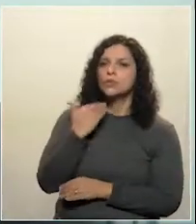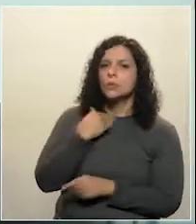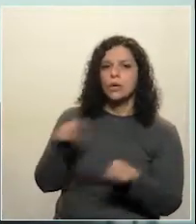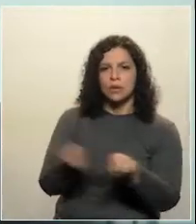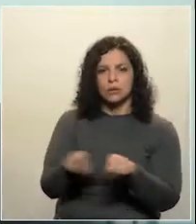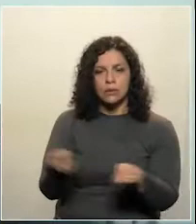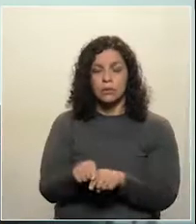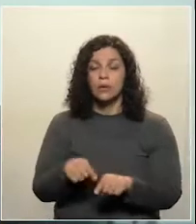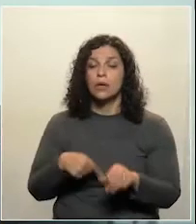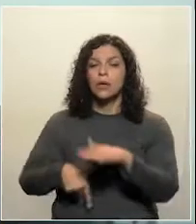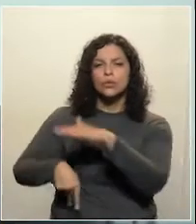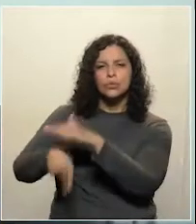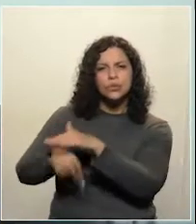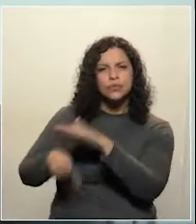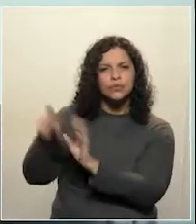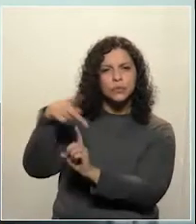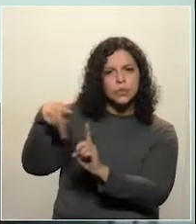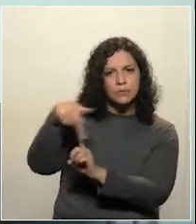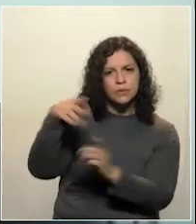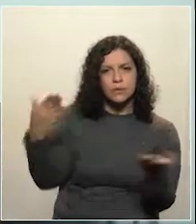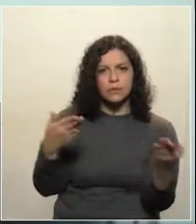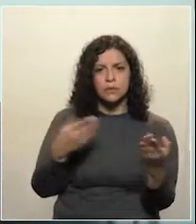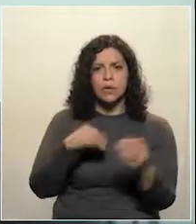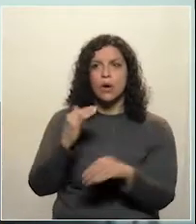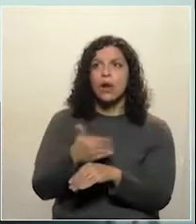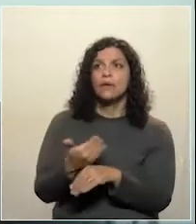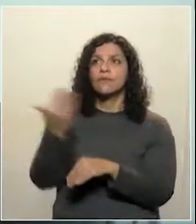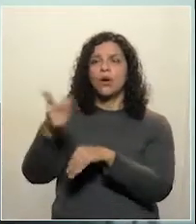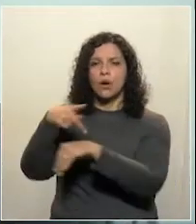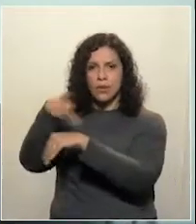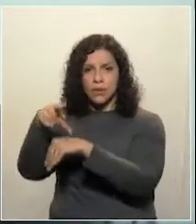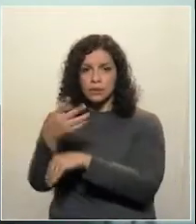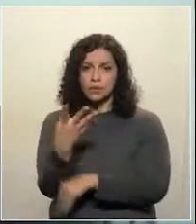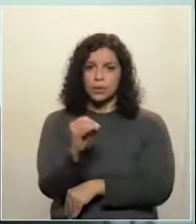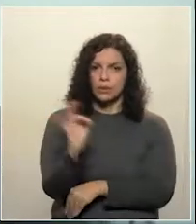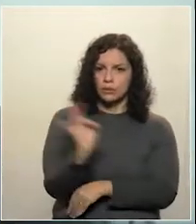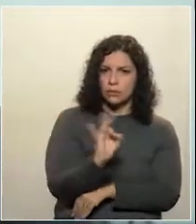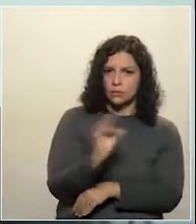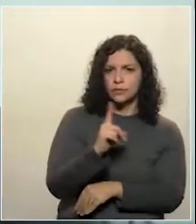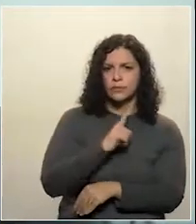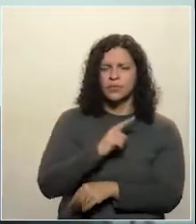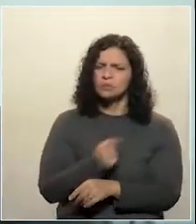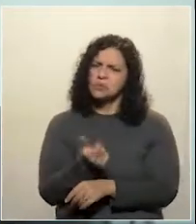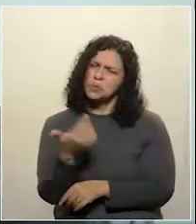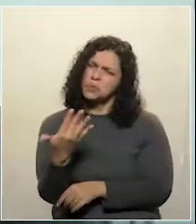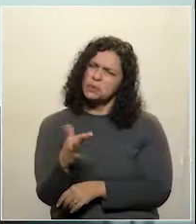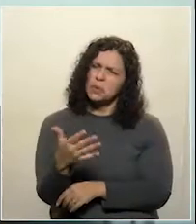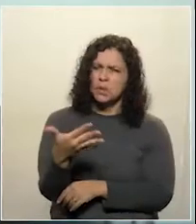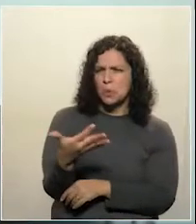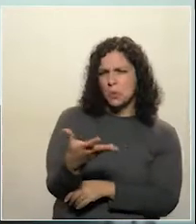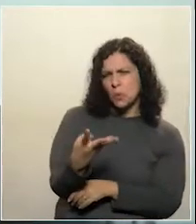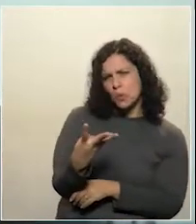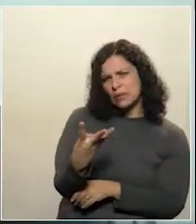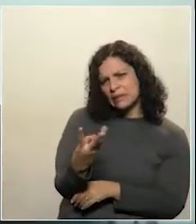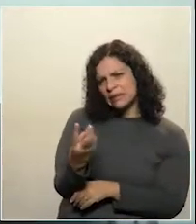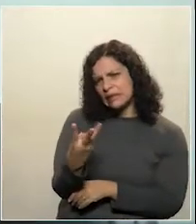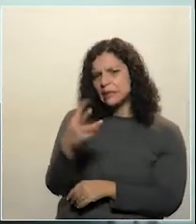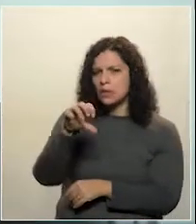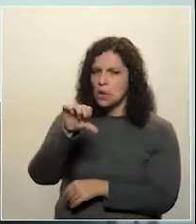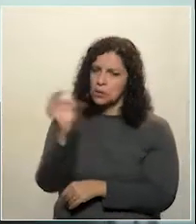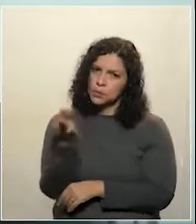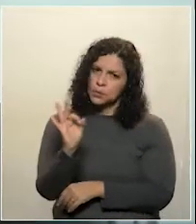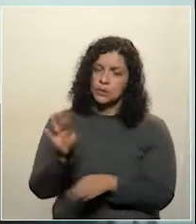fundos de previdência internacionais, 40% ou pouco menos de 40%, 39%